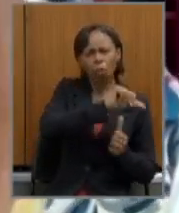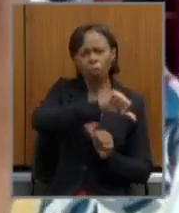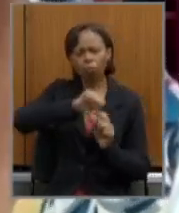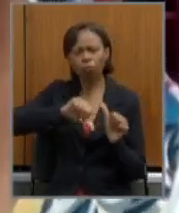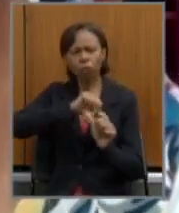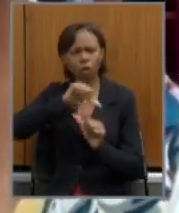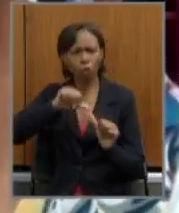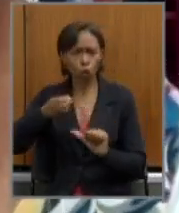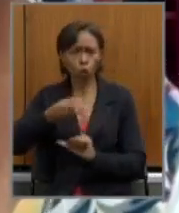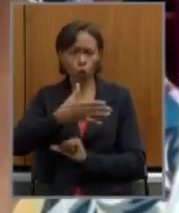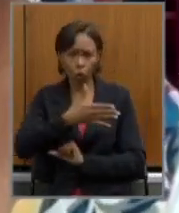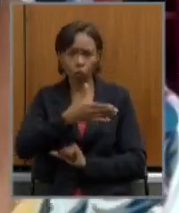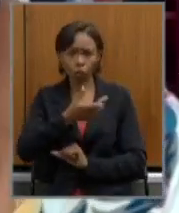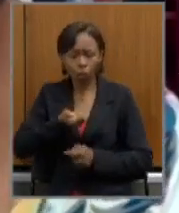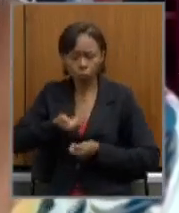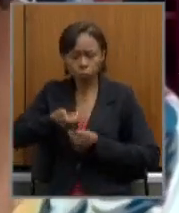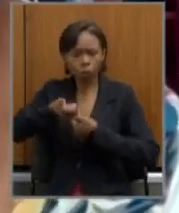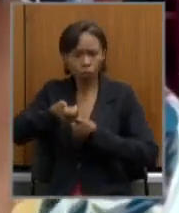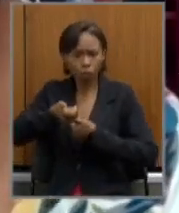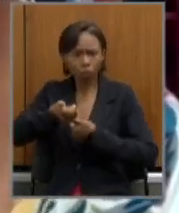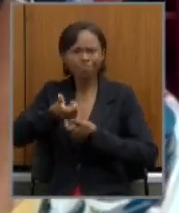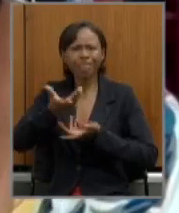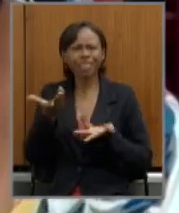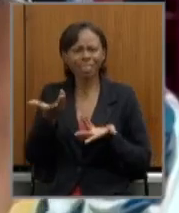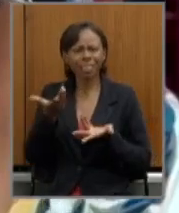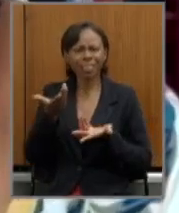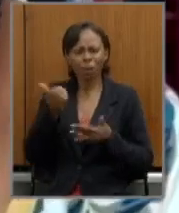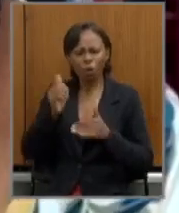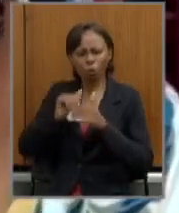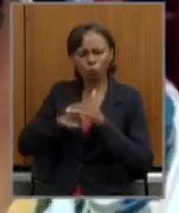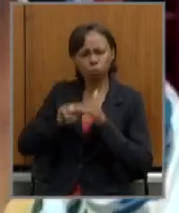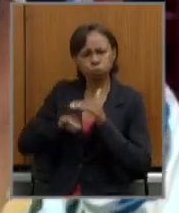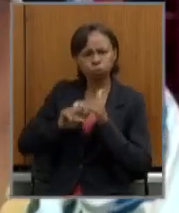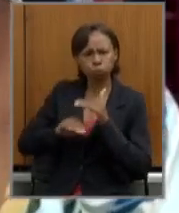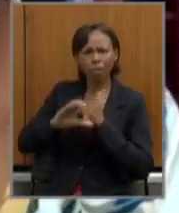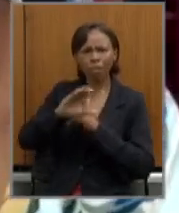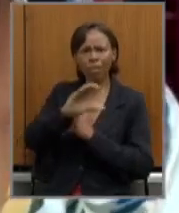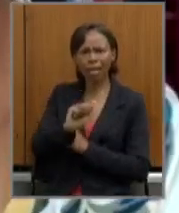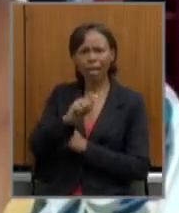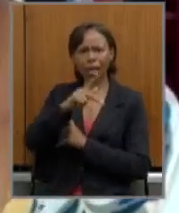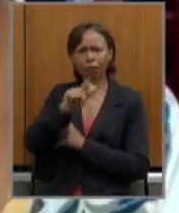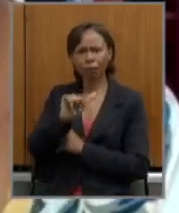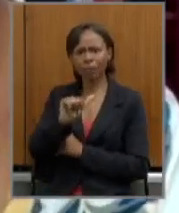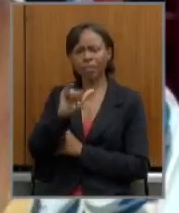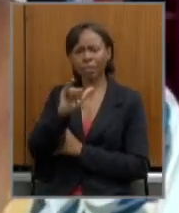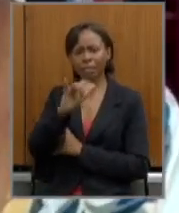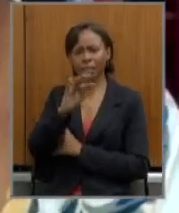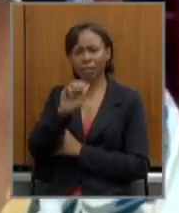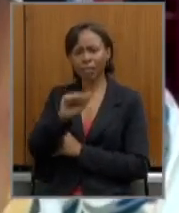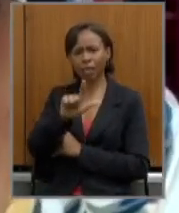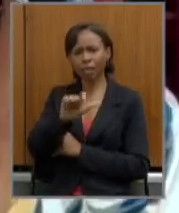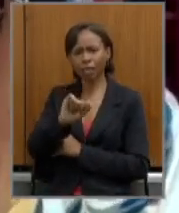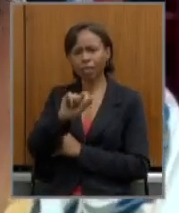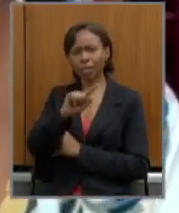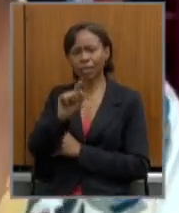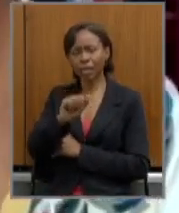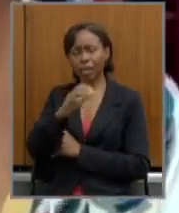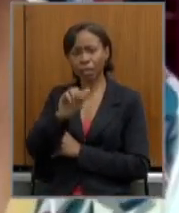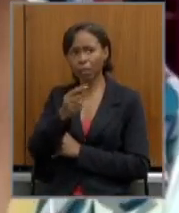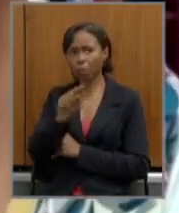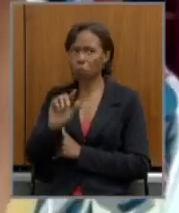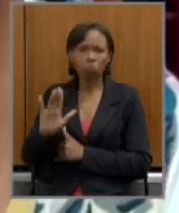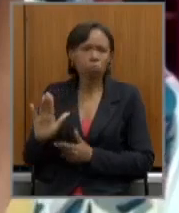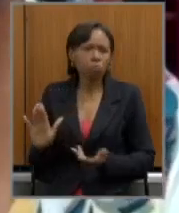contribuições para fundo de capitalização isso na minha opinião agrava a situação financeira do estado como bem